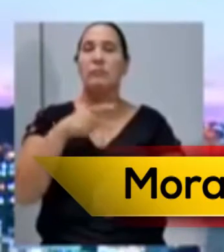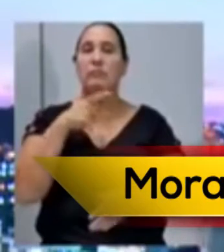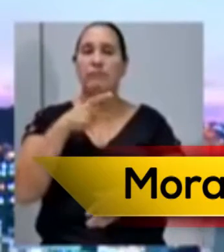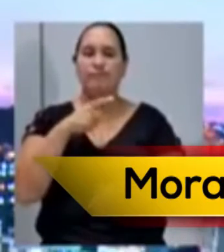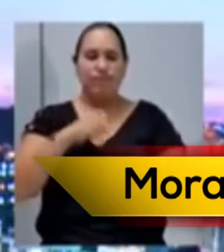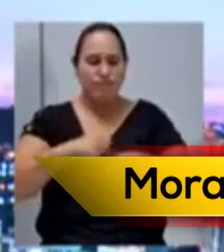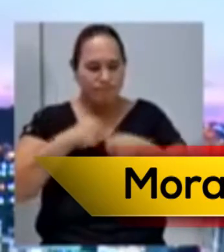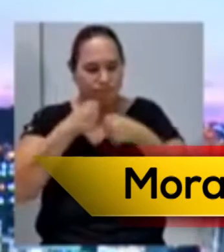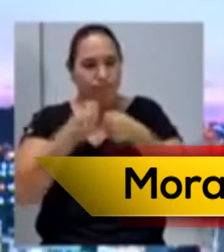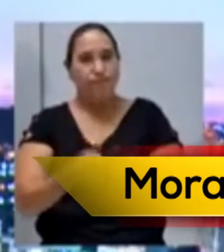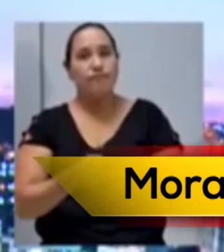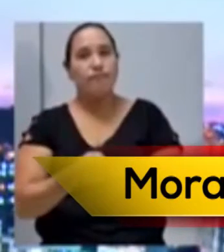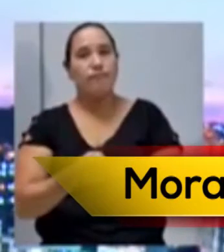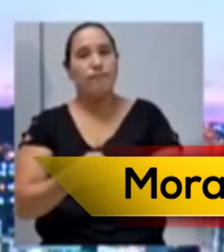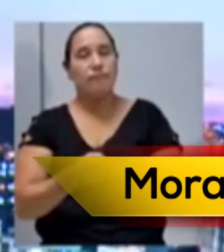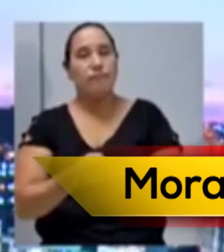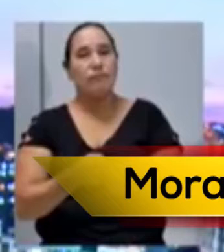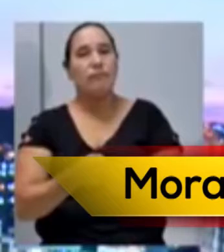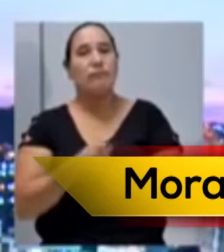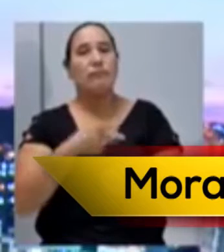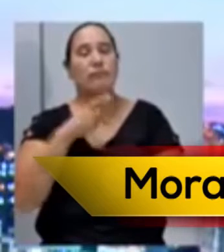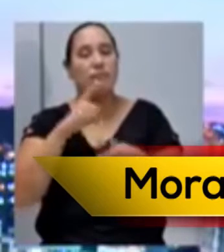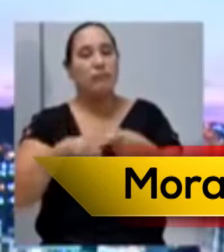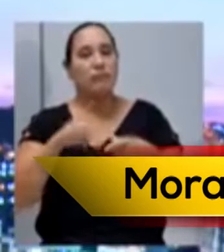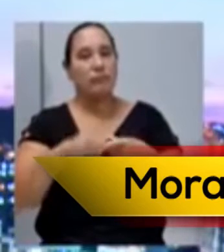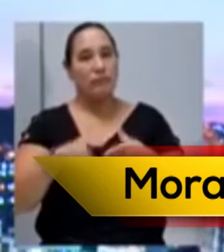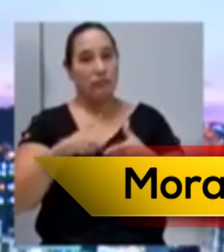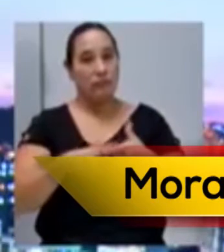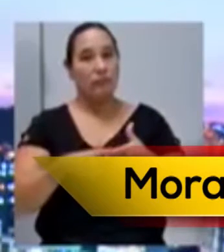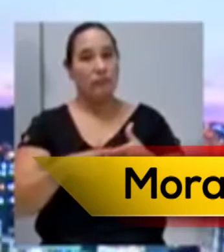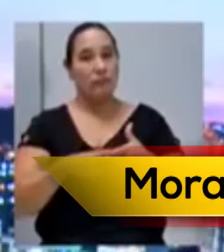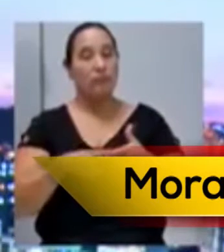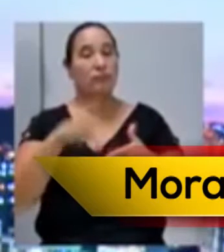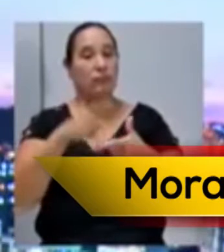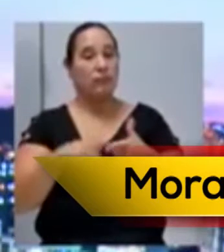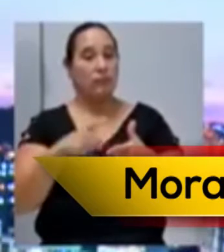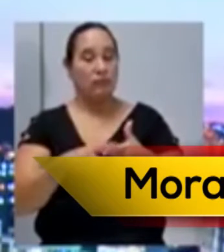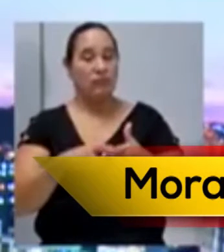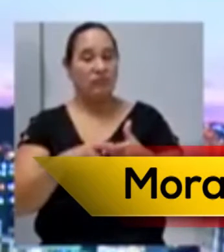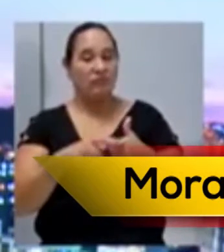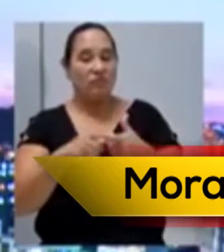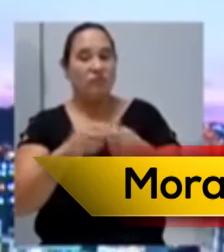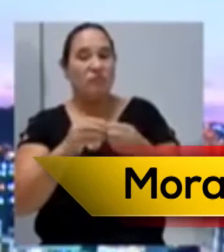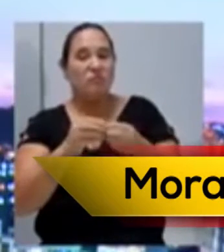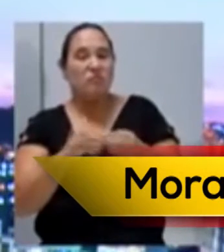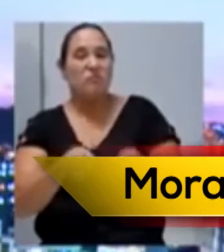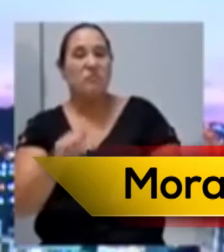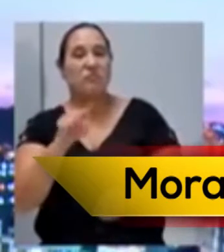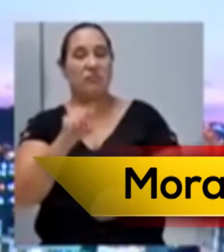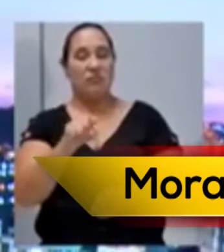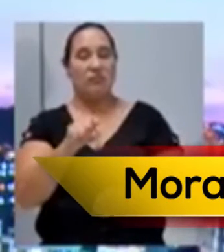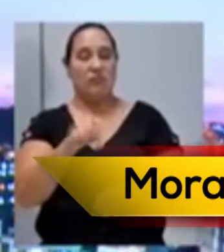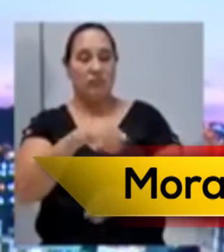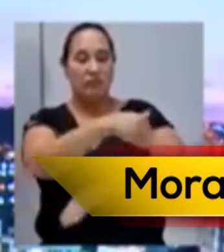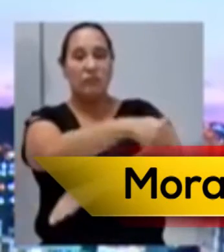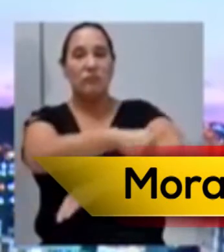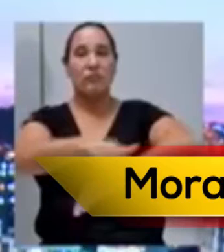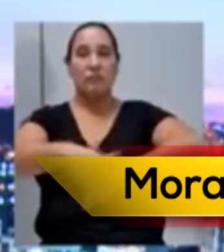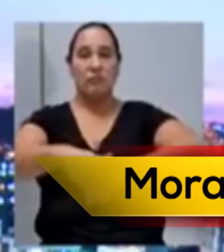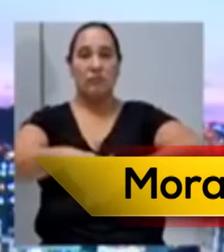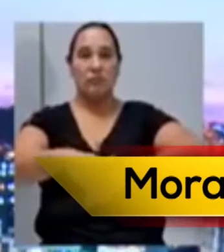a nossa indignação a respeito do problema caótico que está acontecendo nas nossas ruas.